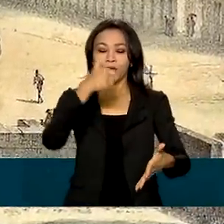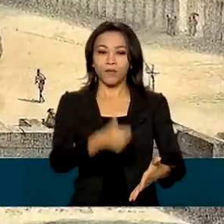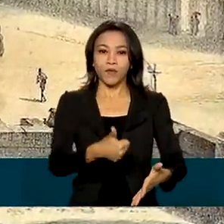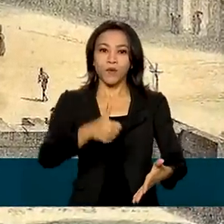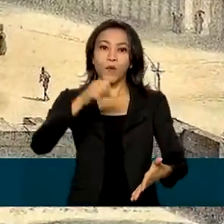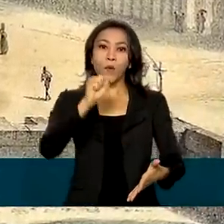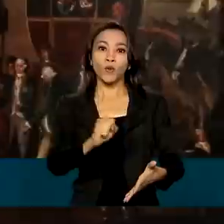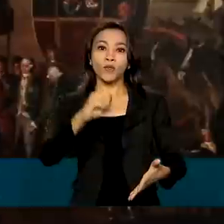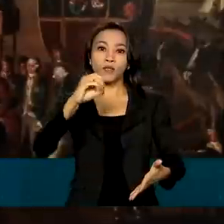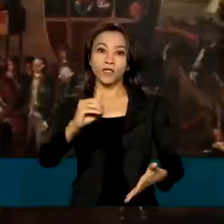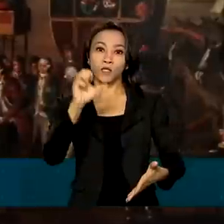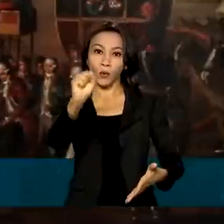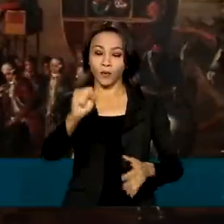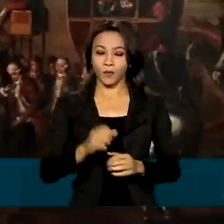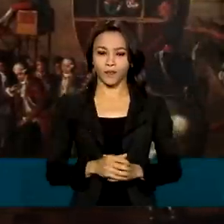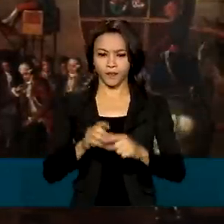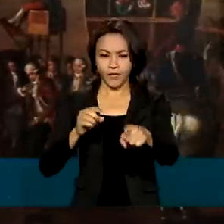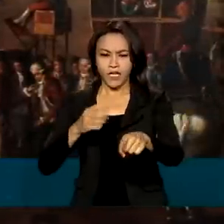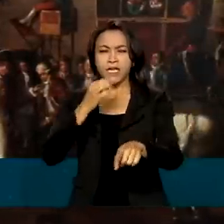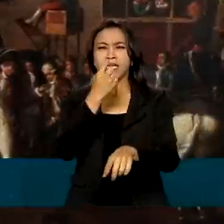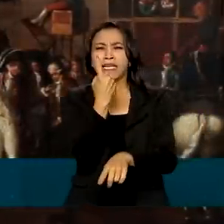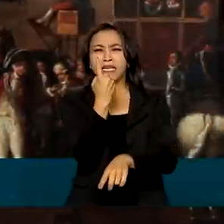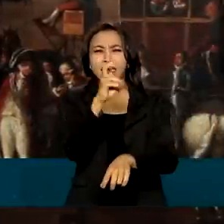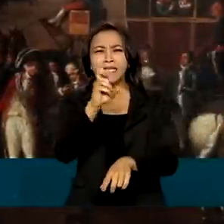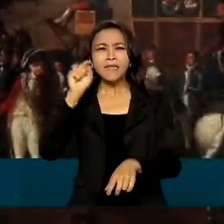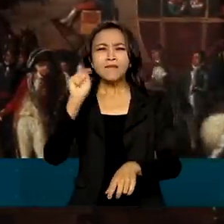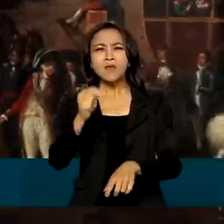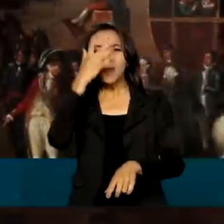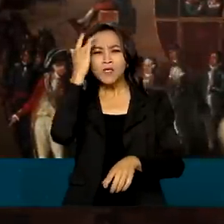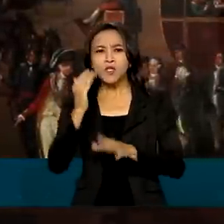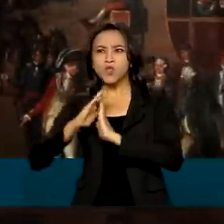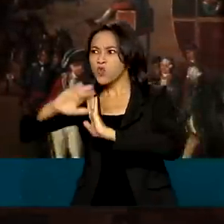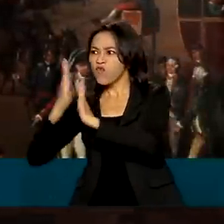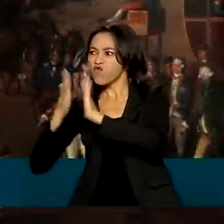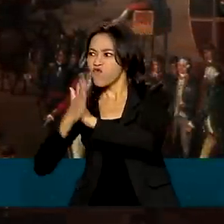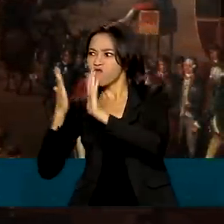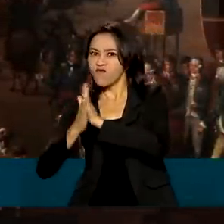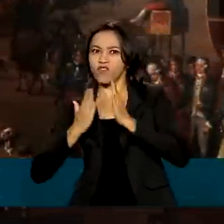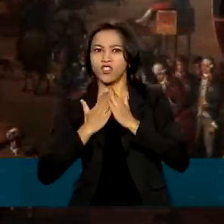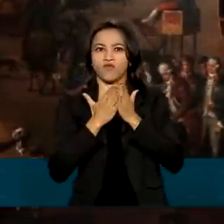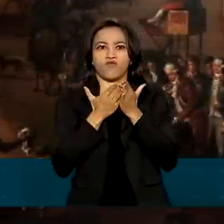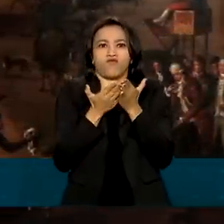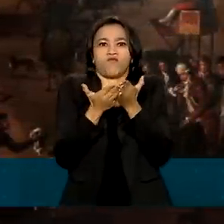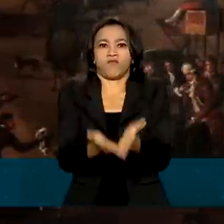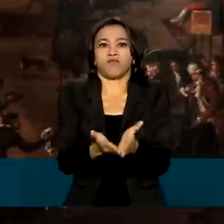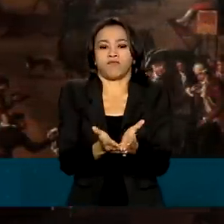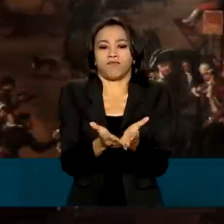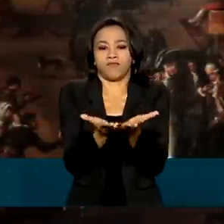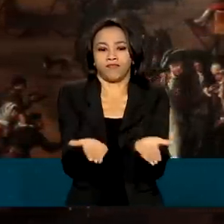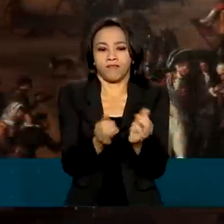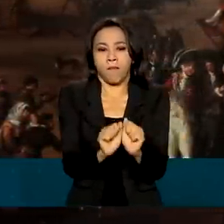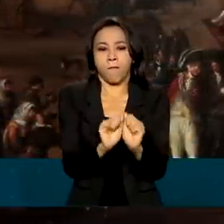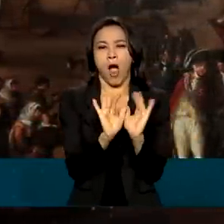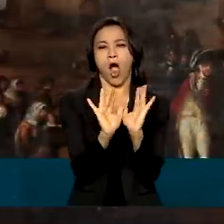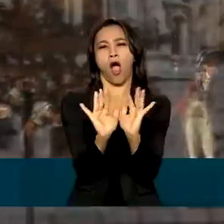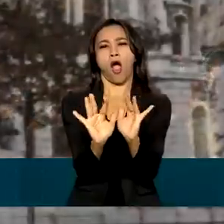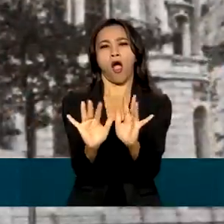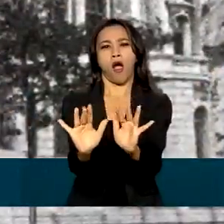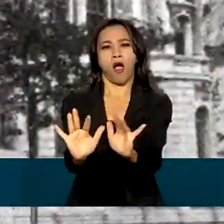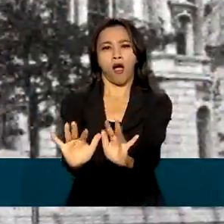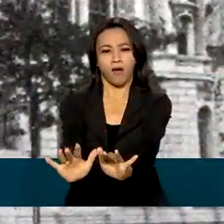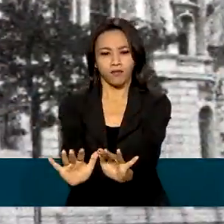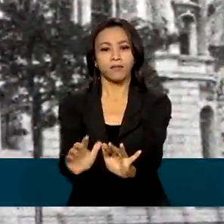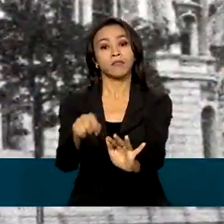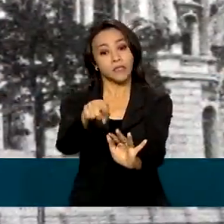para outra, 15 mil pessoas de uma corte que era fugida e uma corte que se consolida por aqui. Então a gente tem uma série de